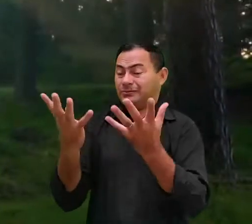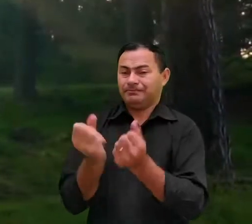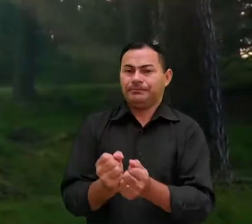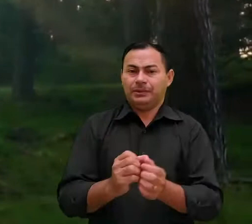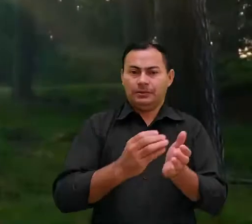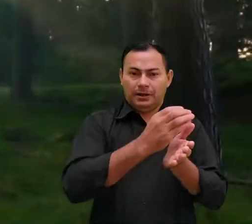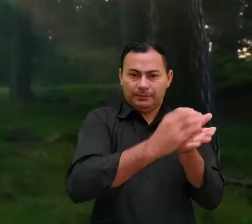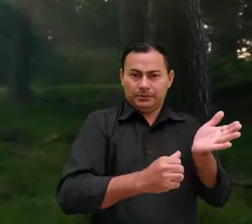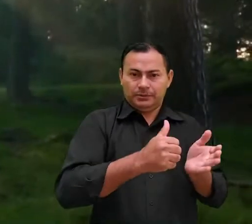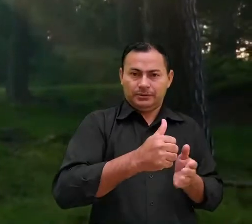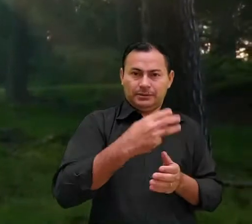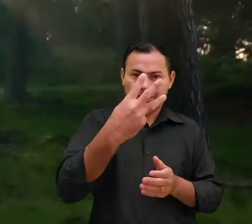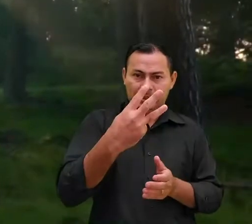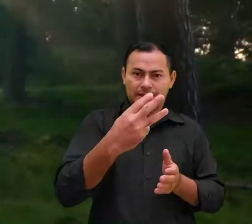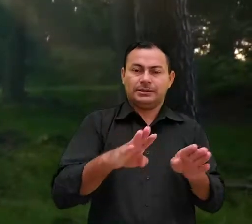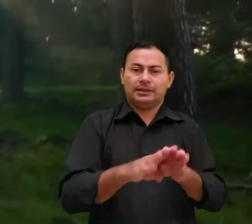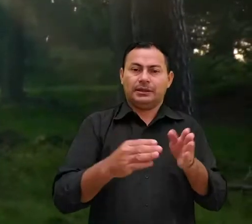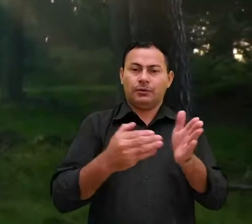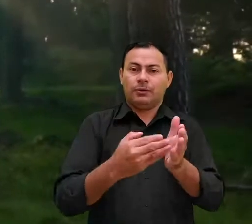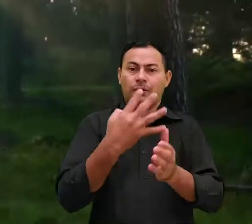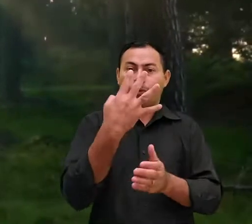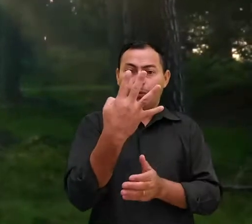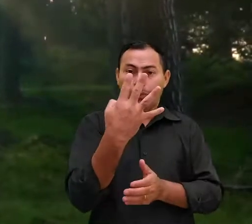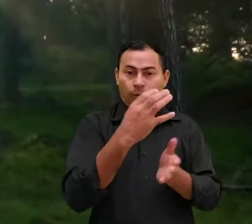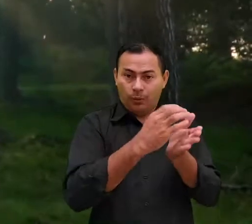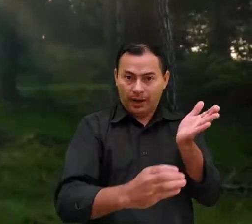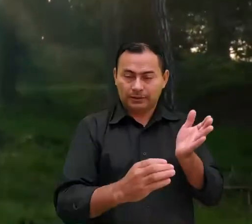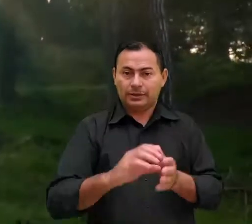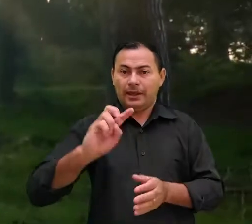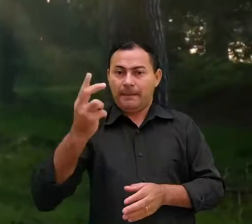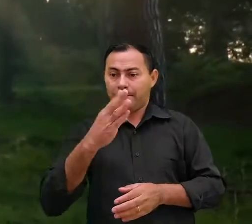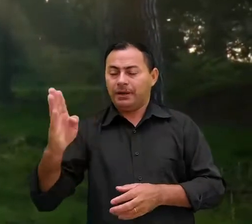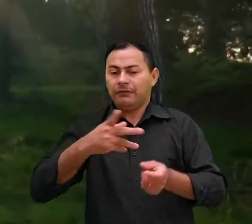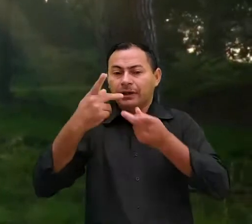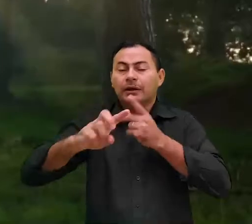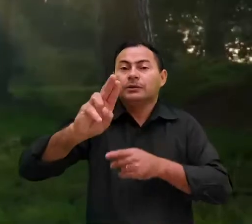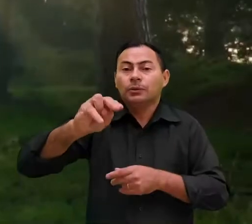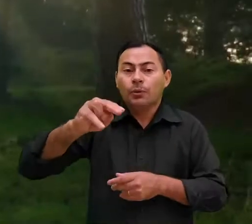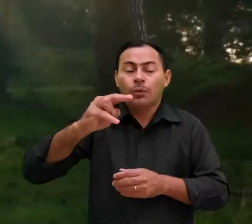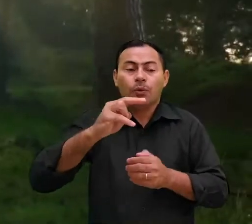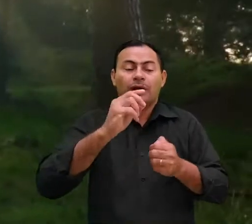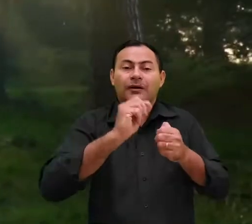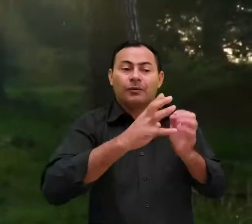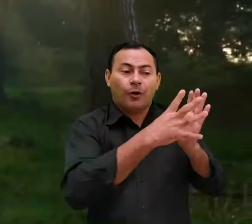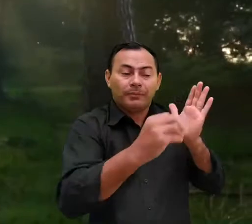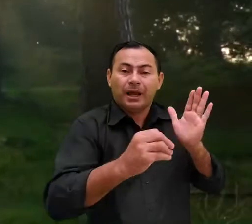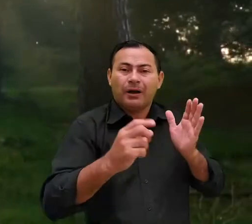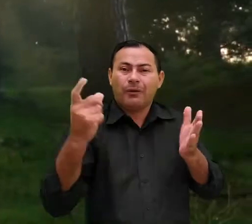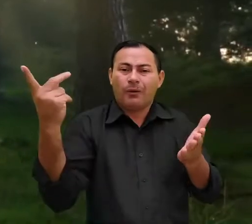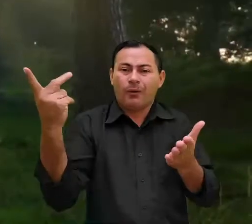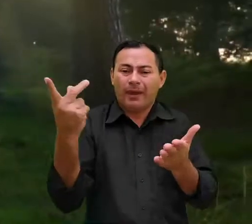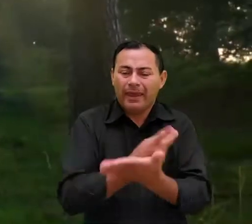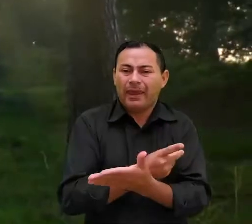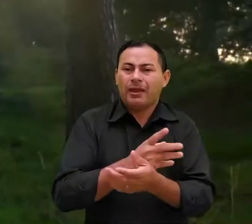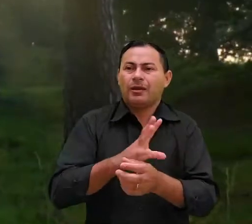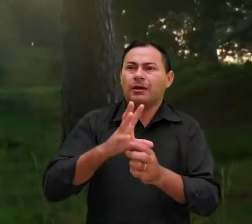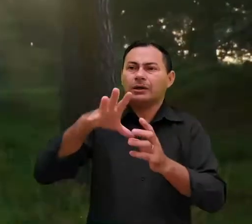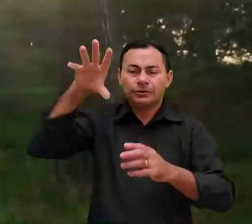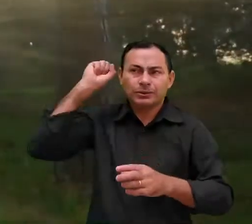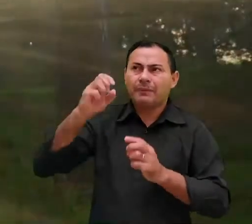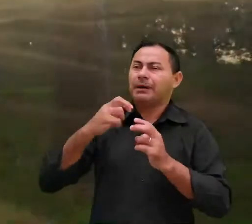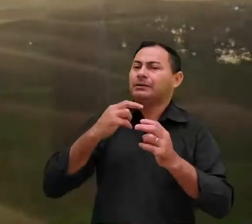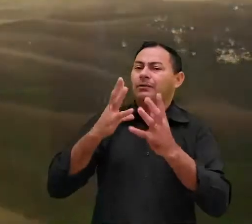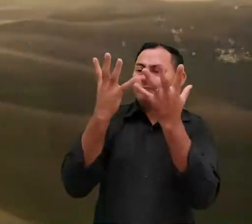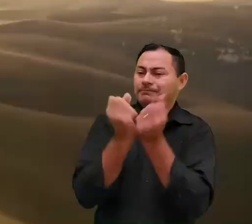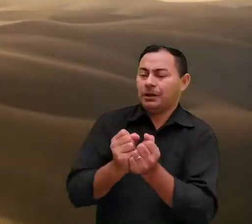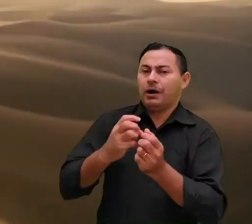capítulos 3 e 4 de Hebreus O autor está dizendo para nunca repetirmos o erro de escutar mas não ouvir a voz